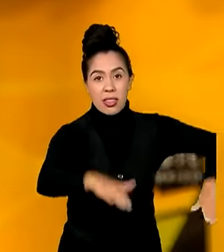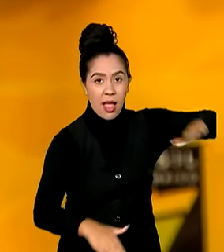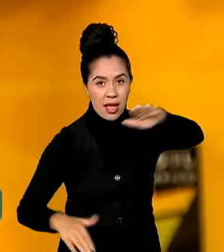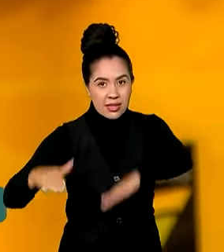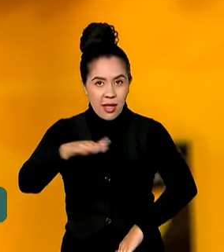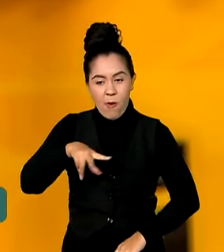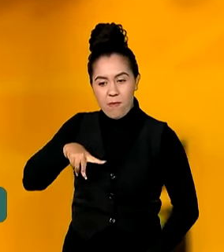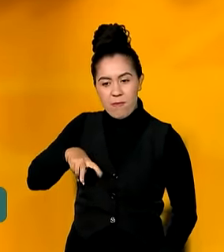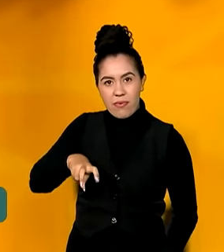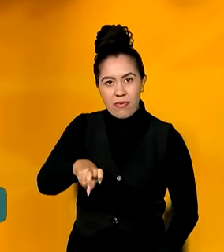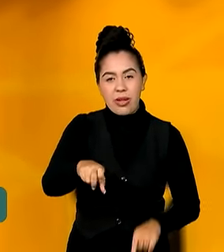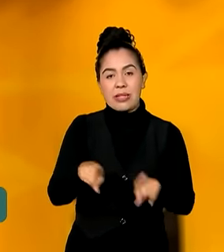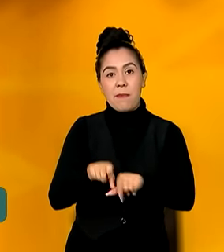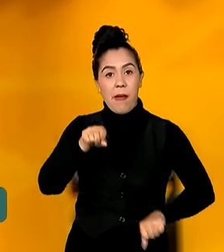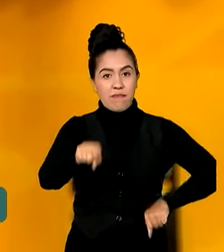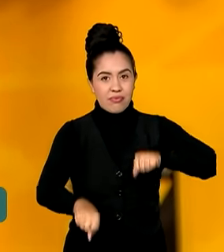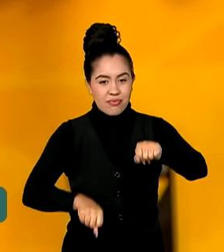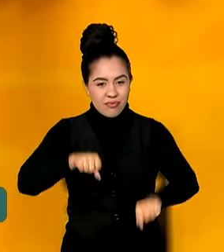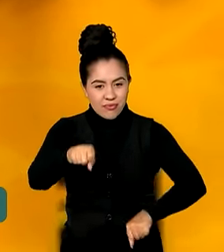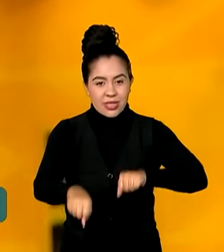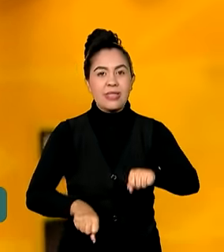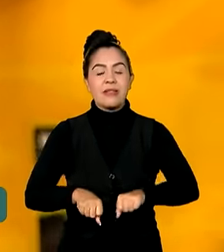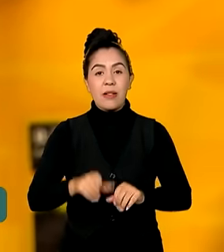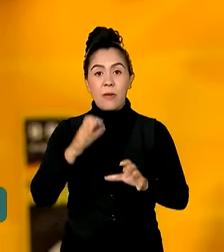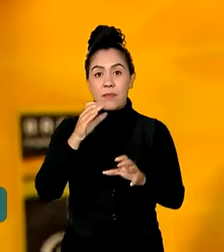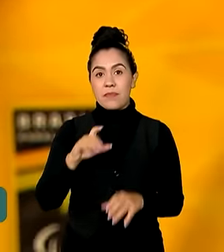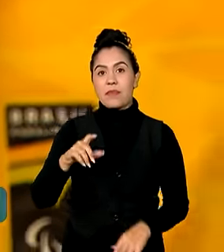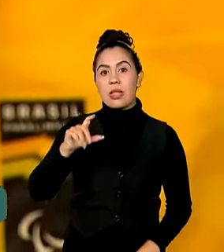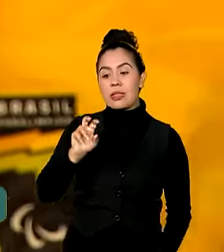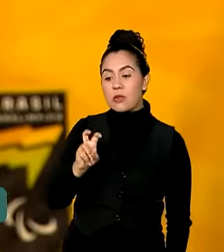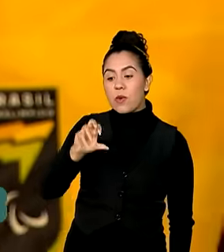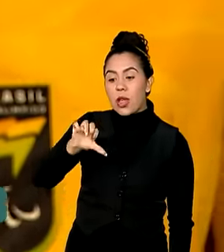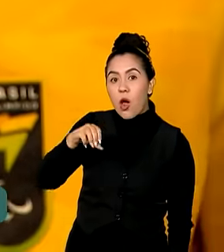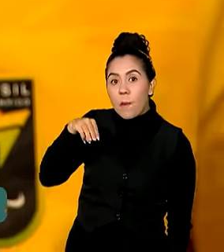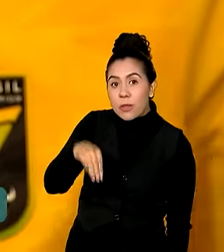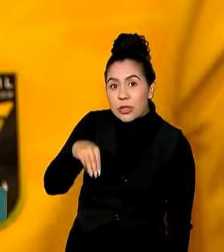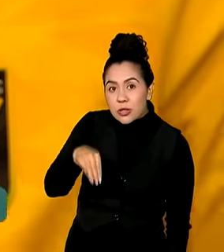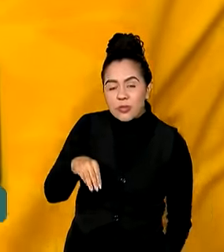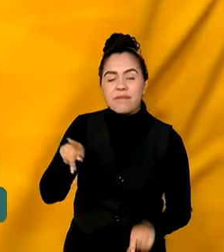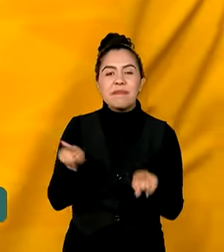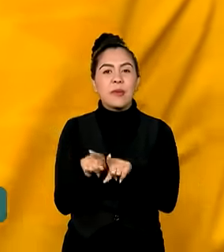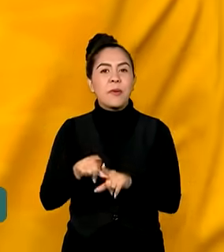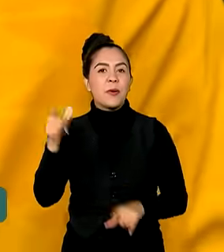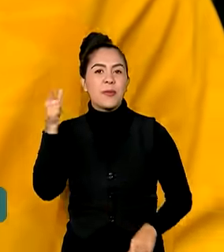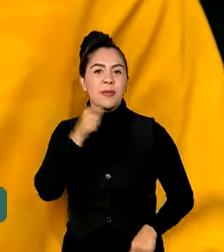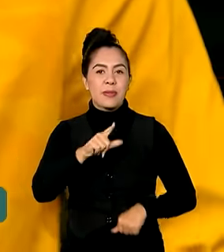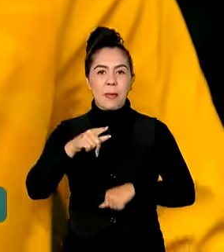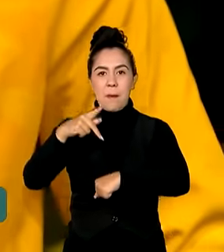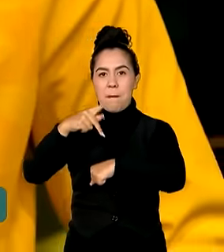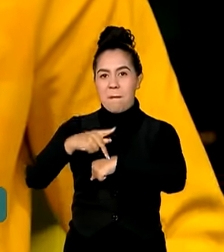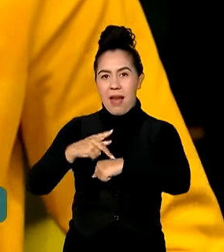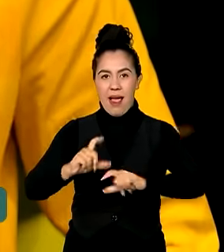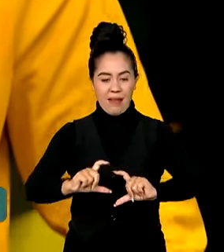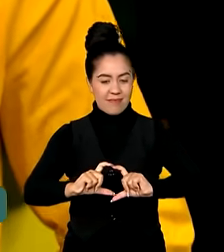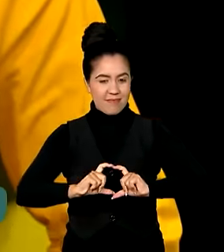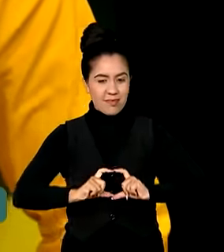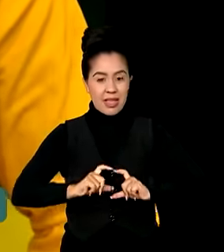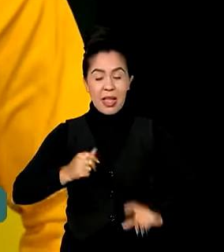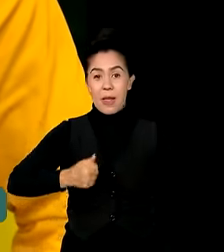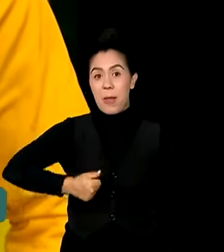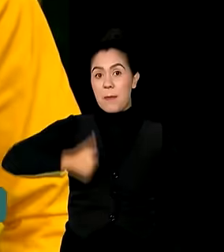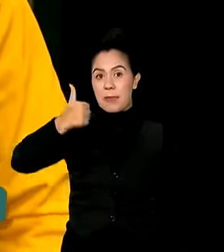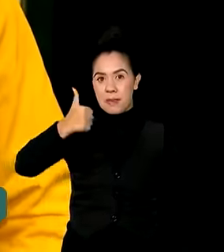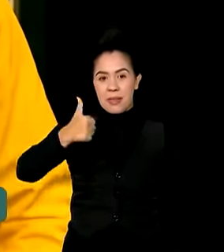atletismo e ciclismo em pouco mais de 59 minutos. E conquistou a prata e a primeira medalha